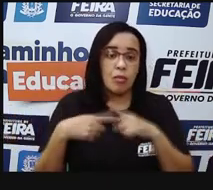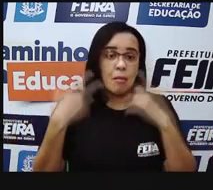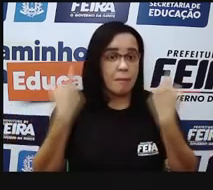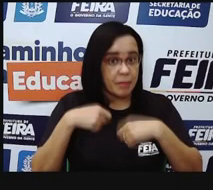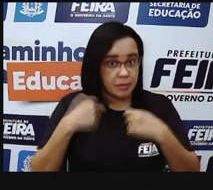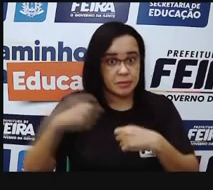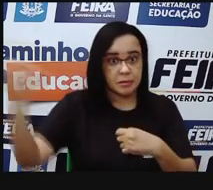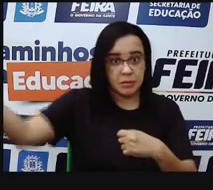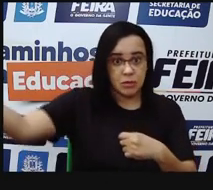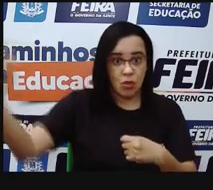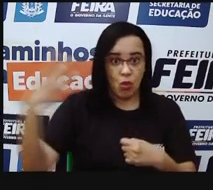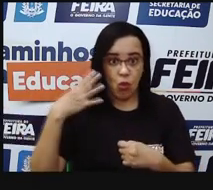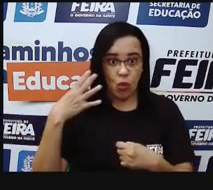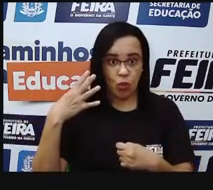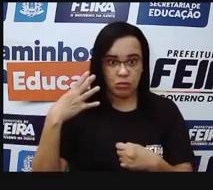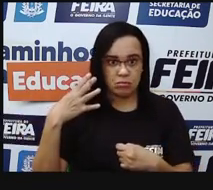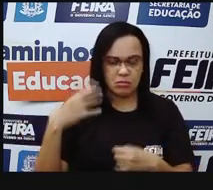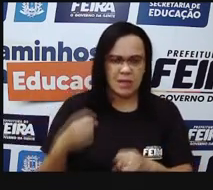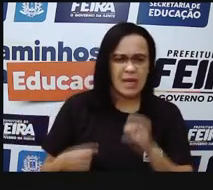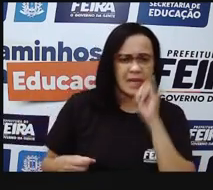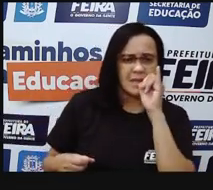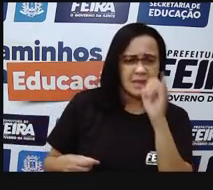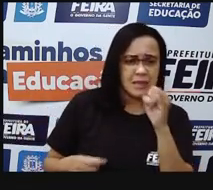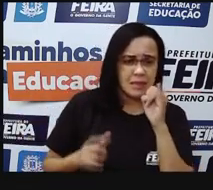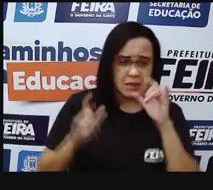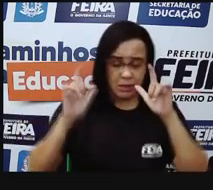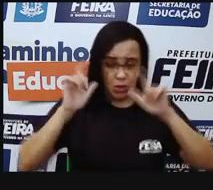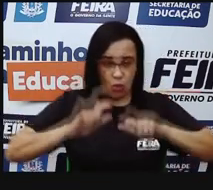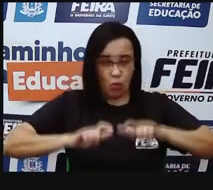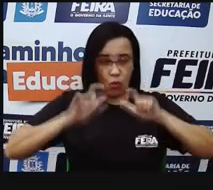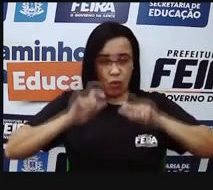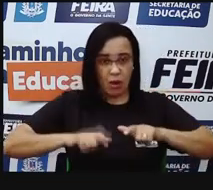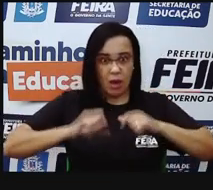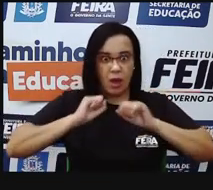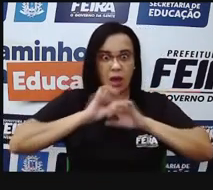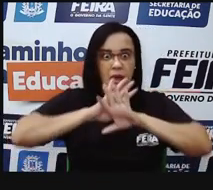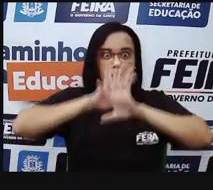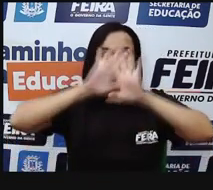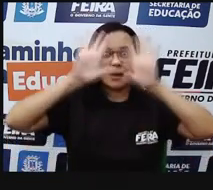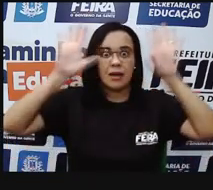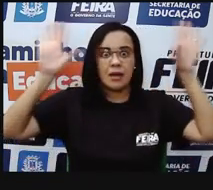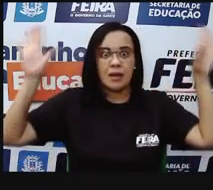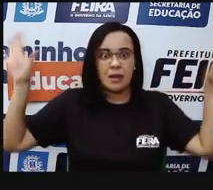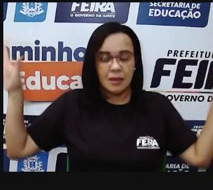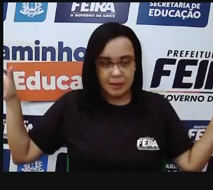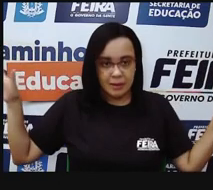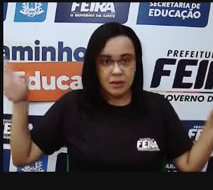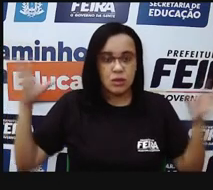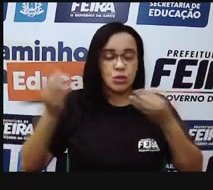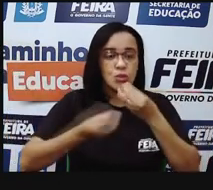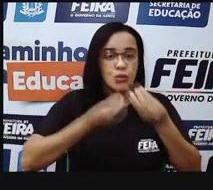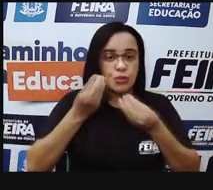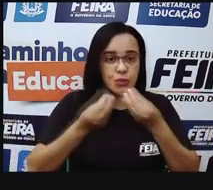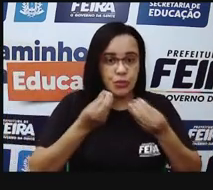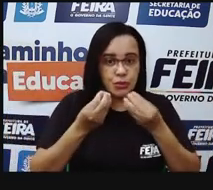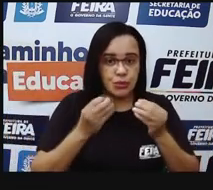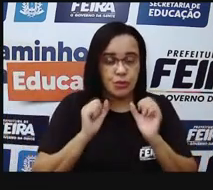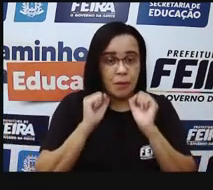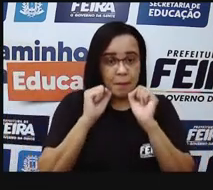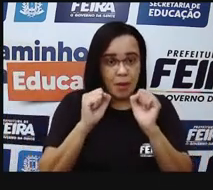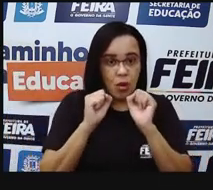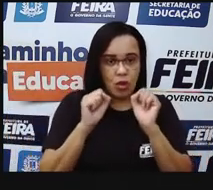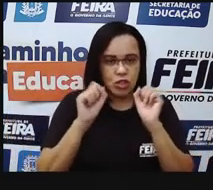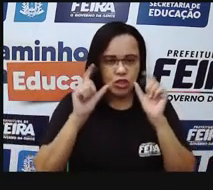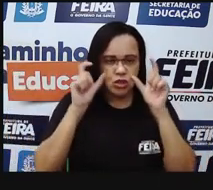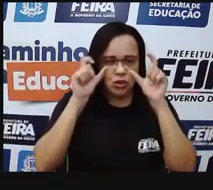tá no lugar muito claro, o que que acontece? A nossa pupila, ela se contrai, ela diminui o seu pulmão. E por que que ela vai diminuir